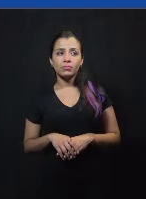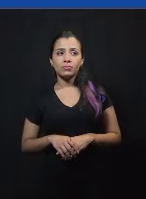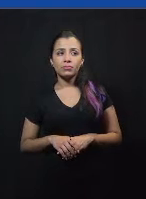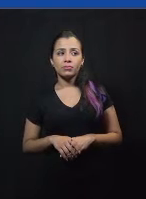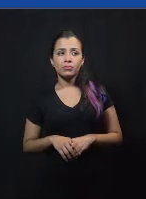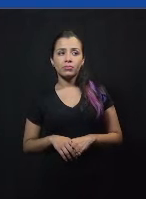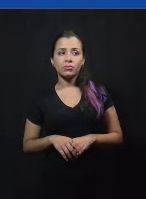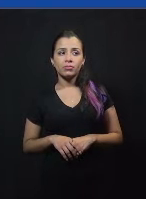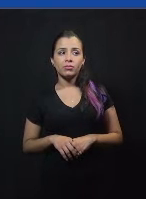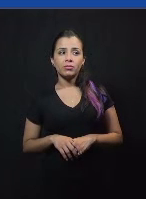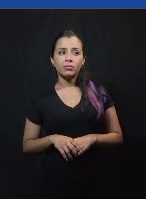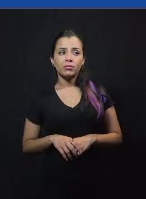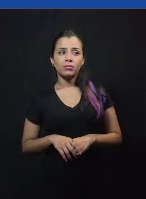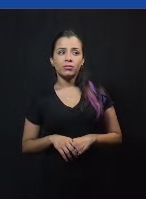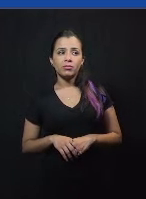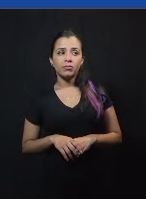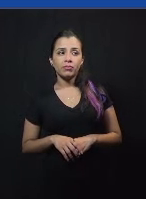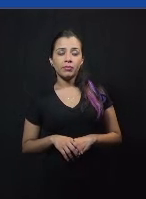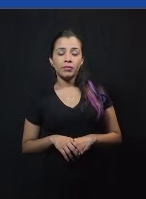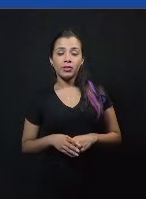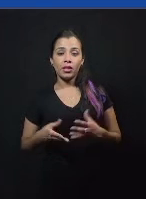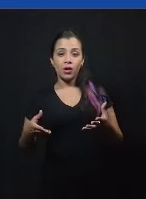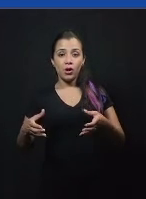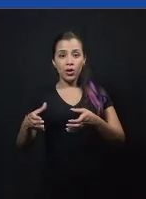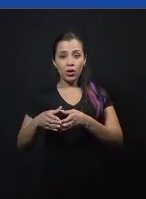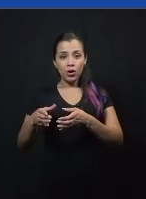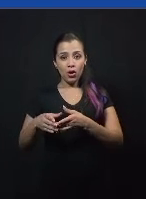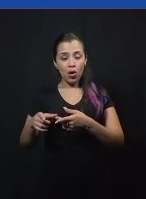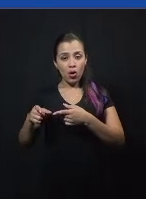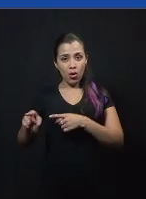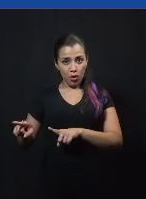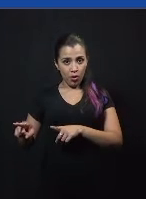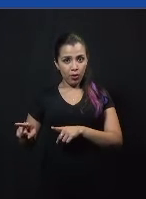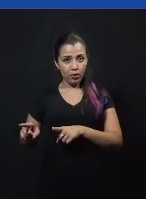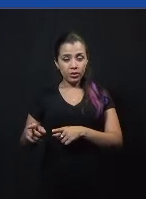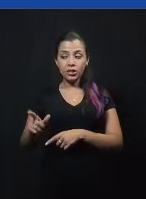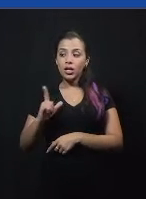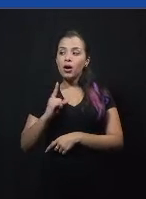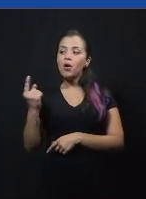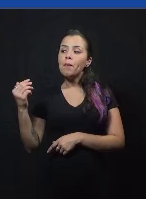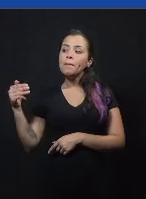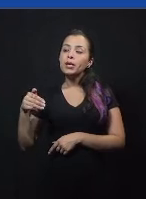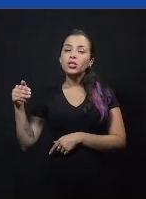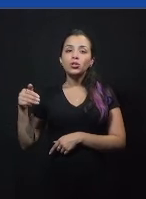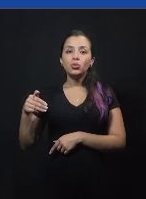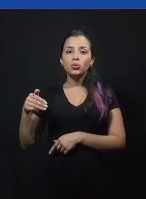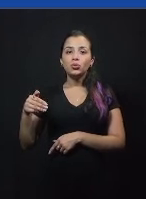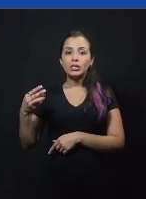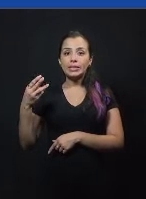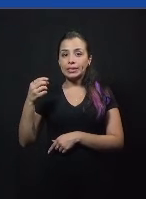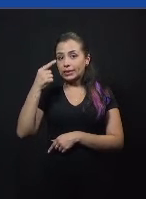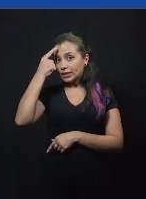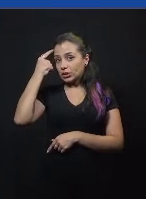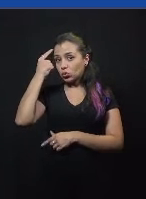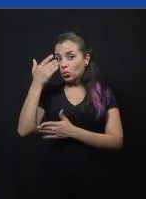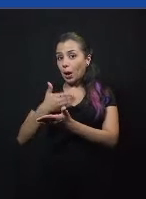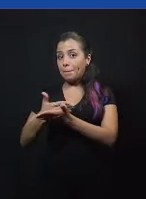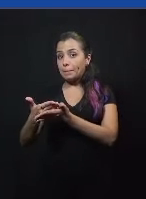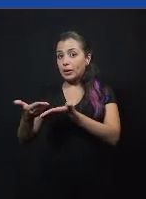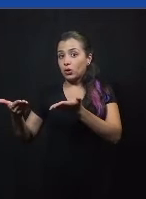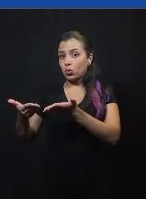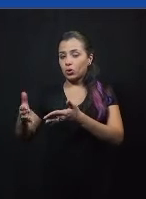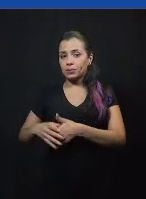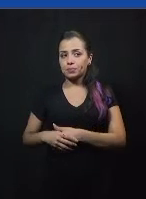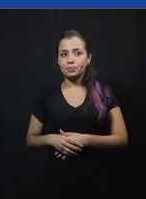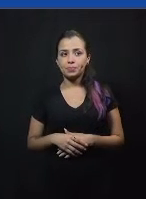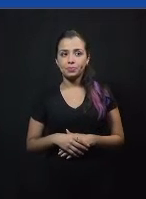Bom, agora a gente vai para a construção da oposição. Aisley, você tem um minuto e trinta segundos, a partir de agora. Então,